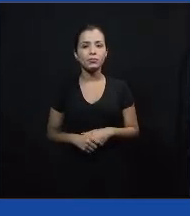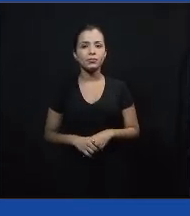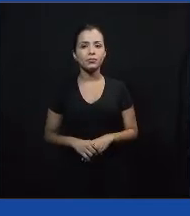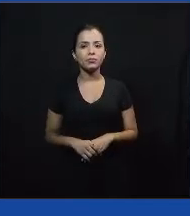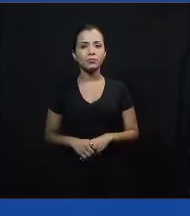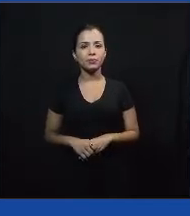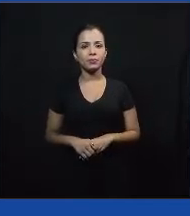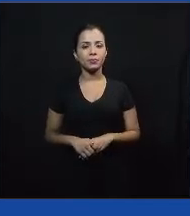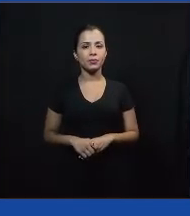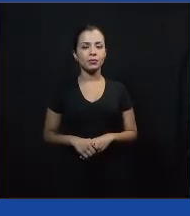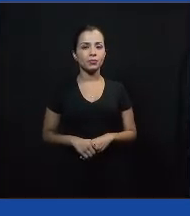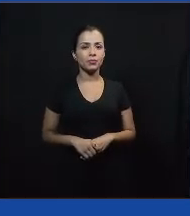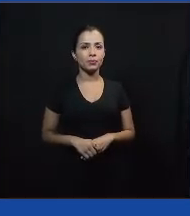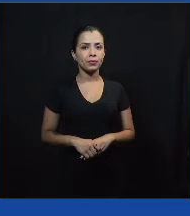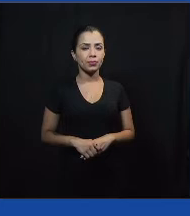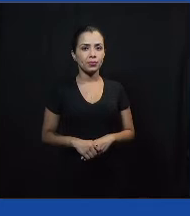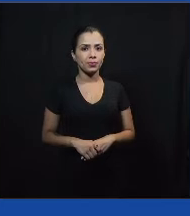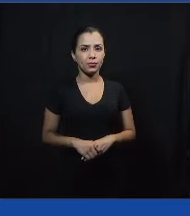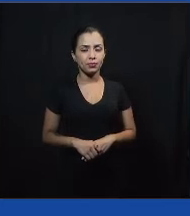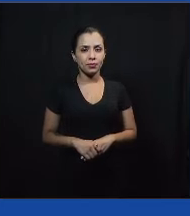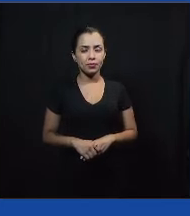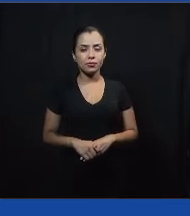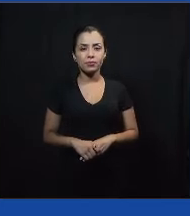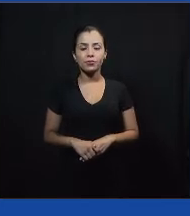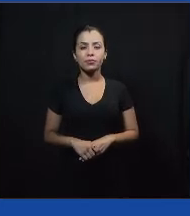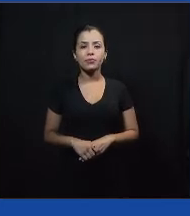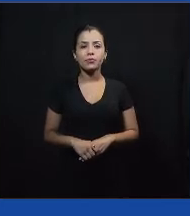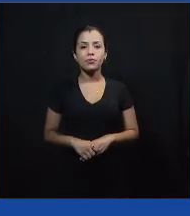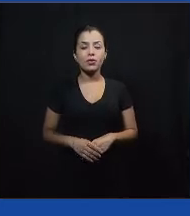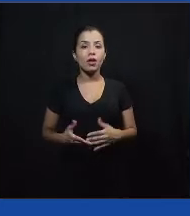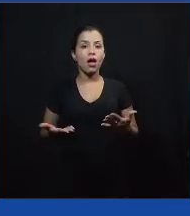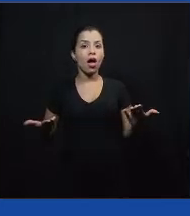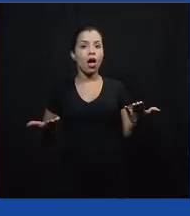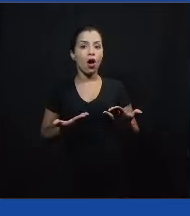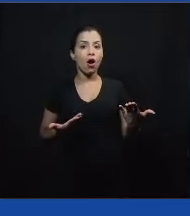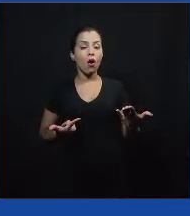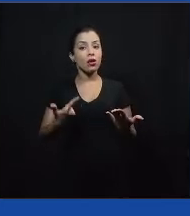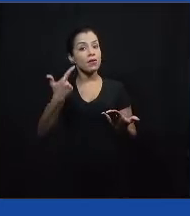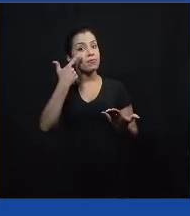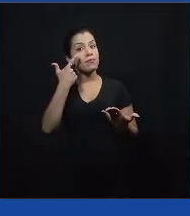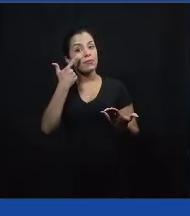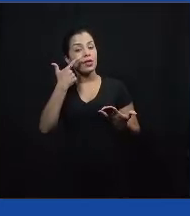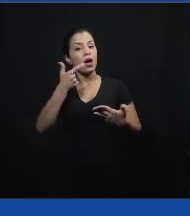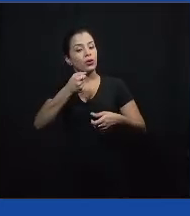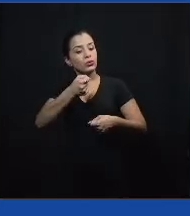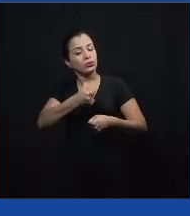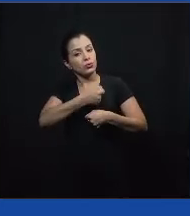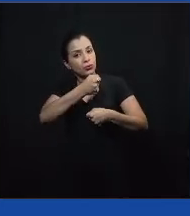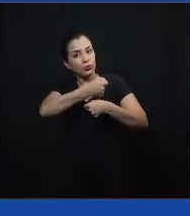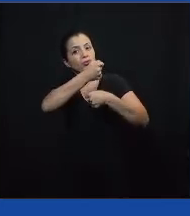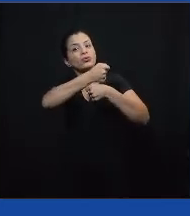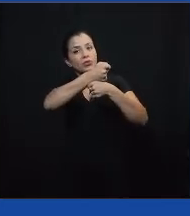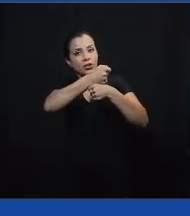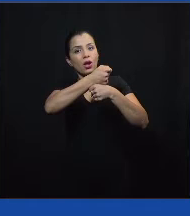Boa! Vamos agora, então, pessoal, trabalhar e vamos já iniciar na construção do nosso Canvas.